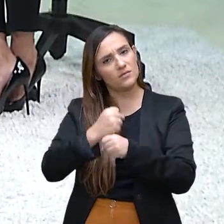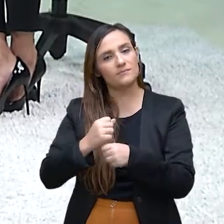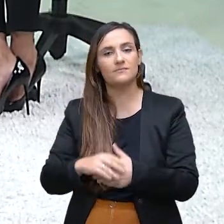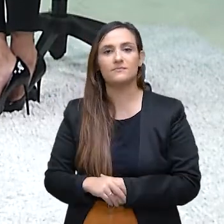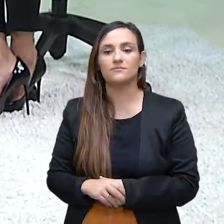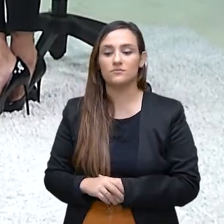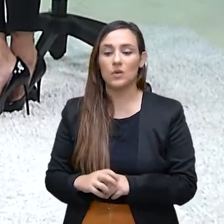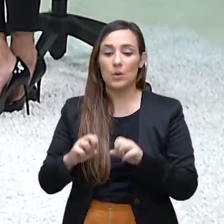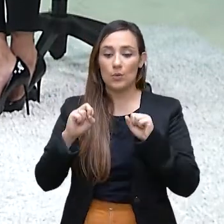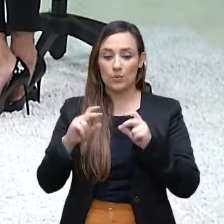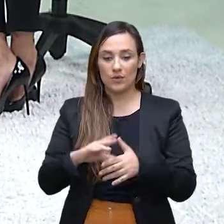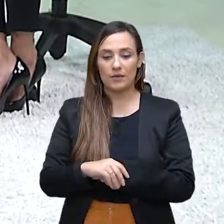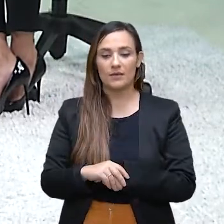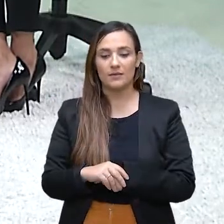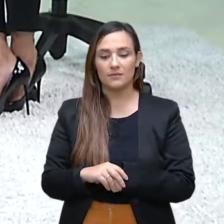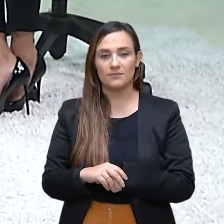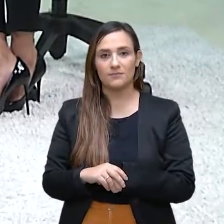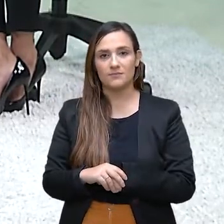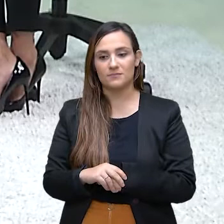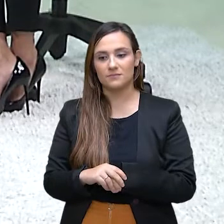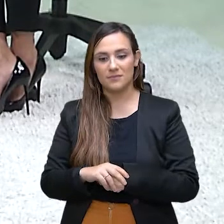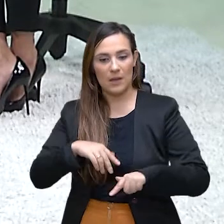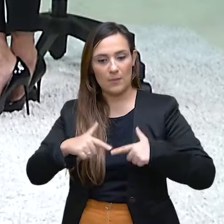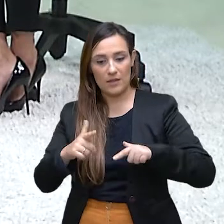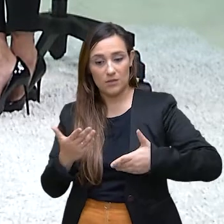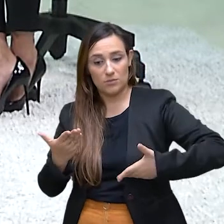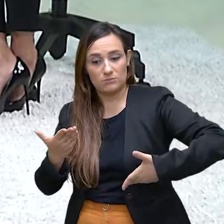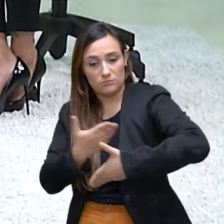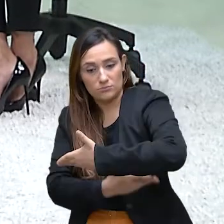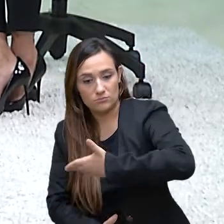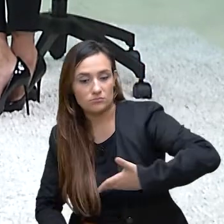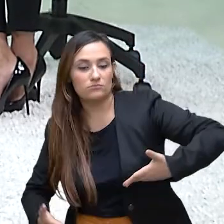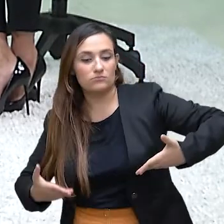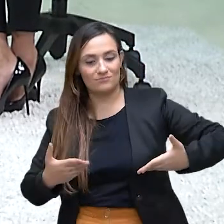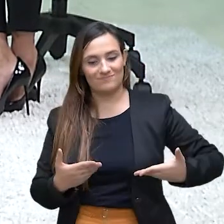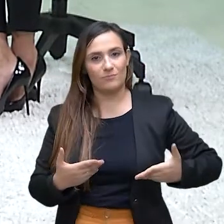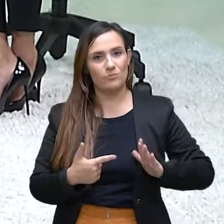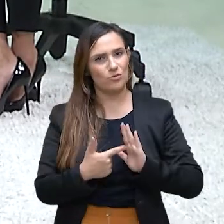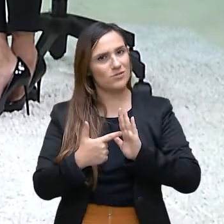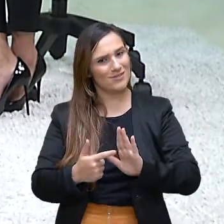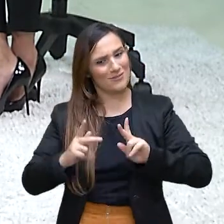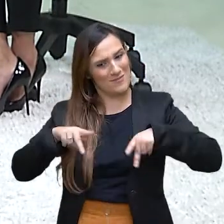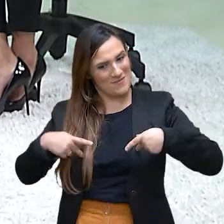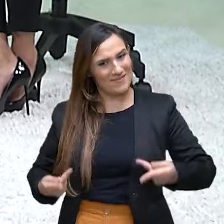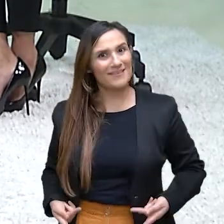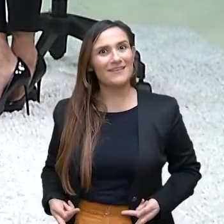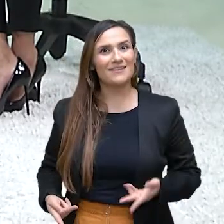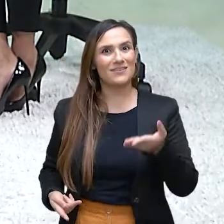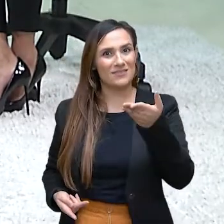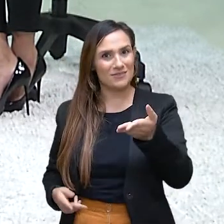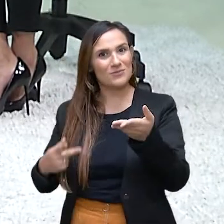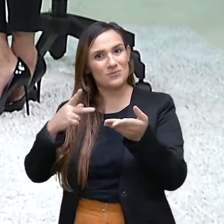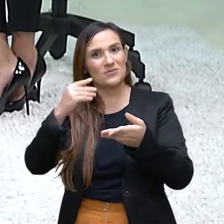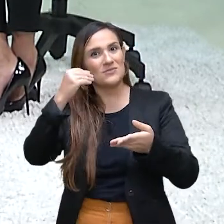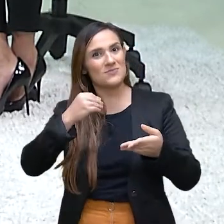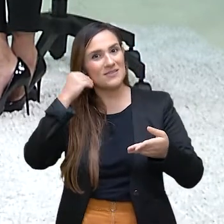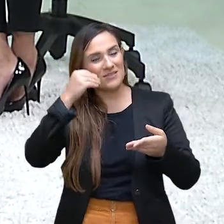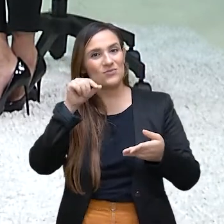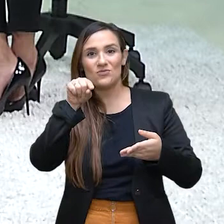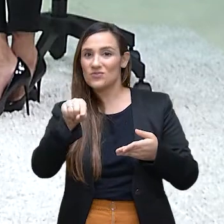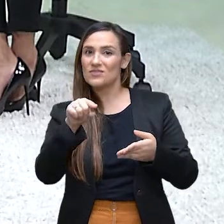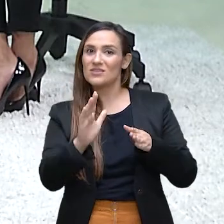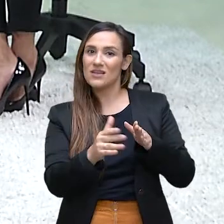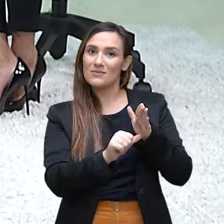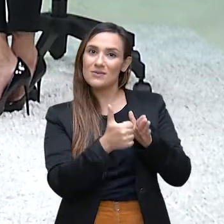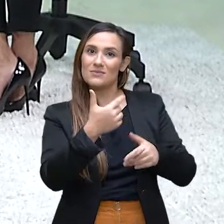trabalhar de forma integrada, mostrando esse lado humano também das instituições, né? A gente tem aí justamente a experiência de ter sido